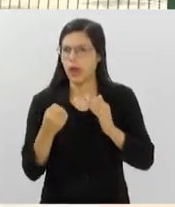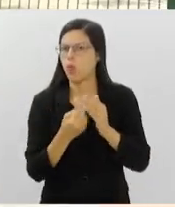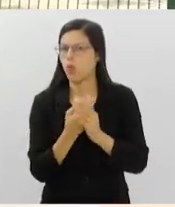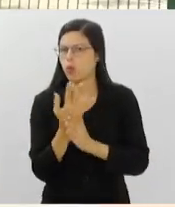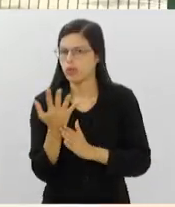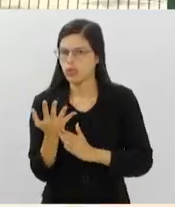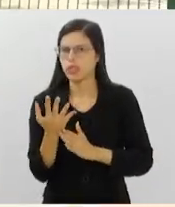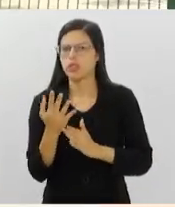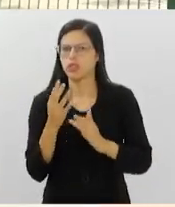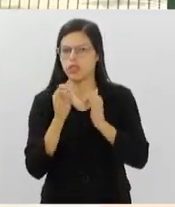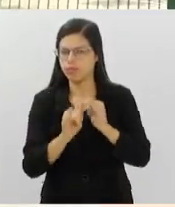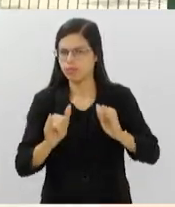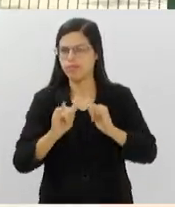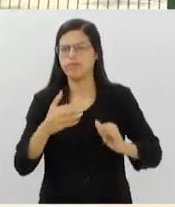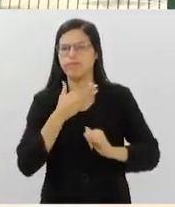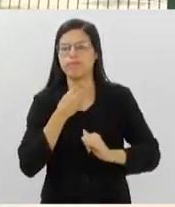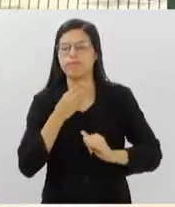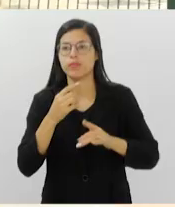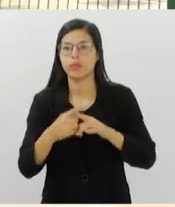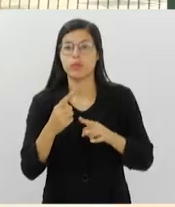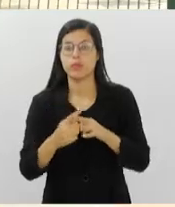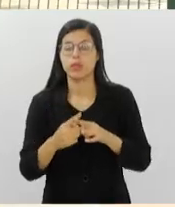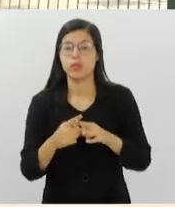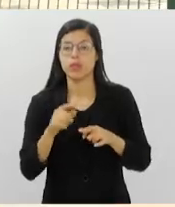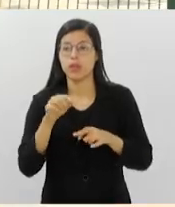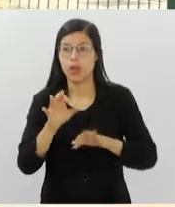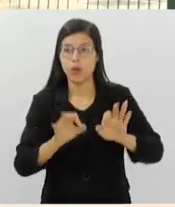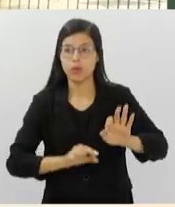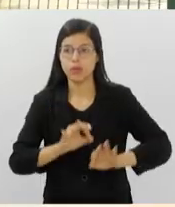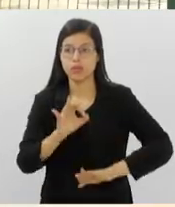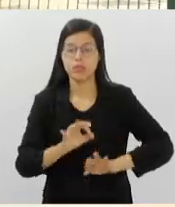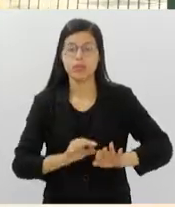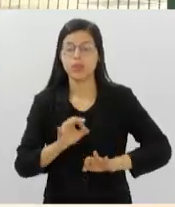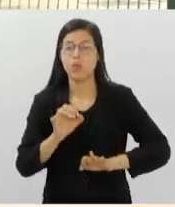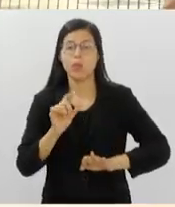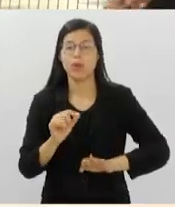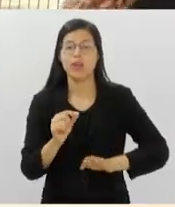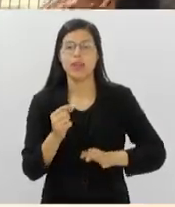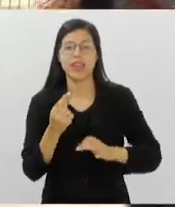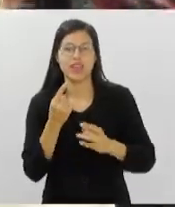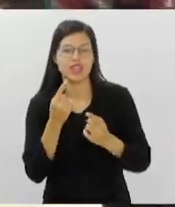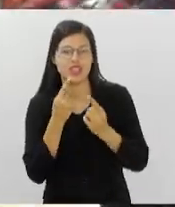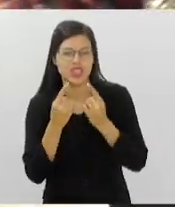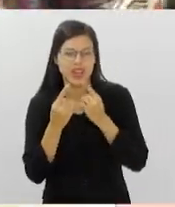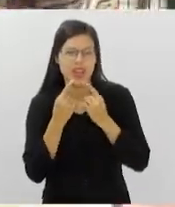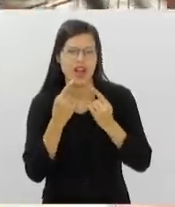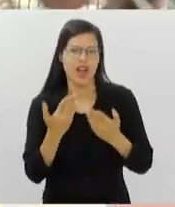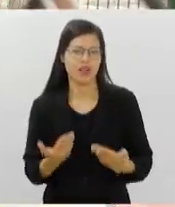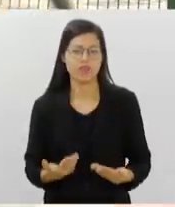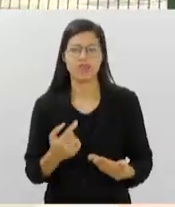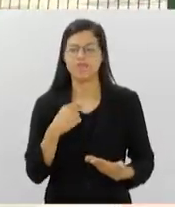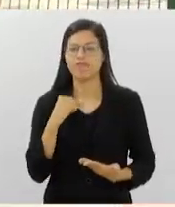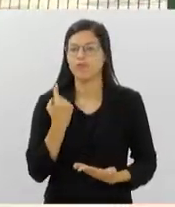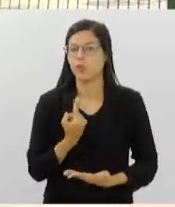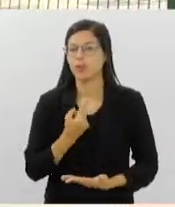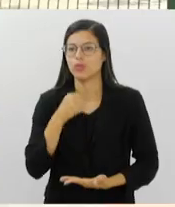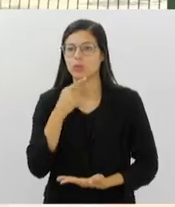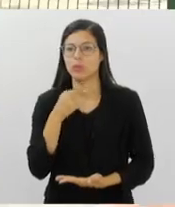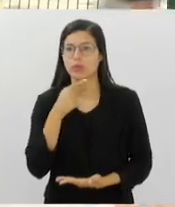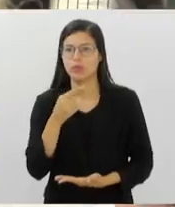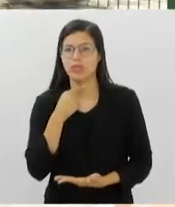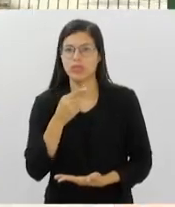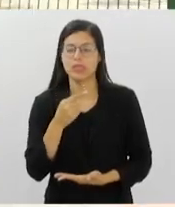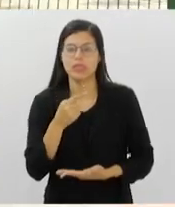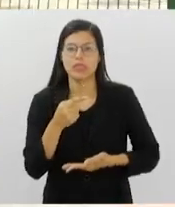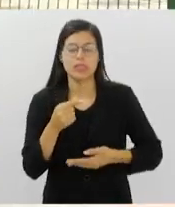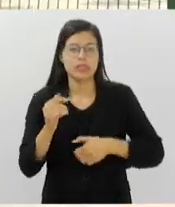até porque a organização dessa plataforma é muito de diálogo entre os usuários. Então, a gente não consegue ter um mecanismo